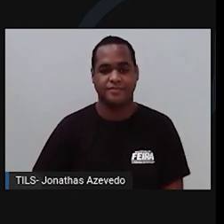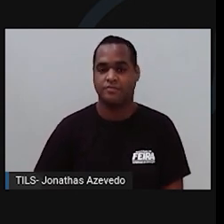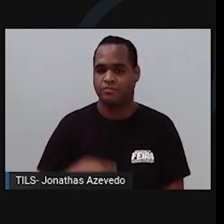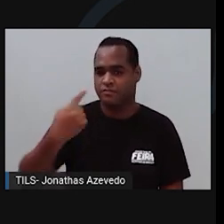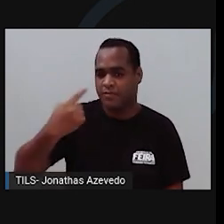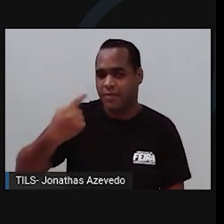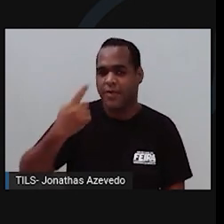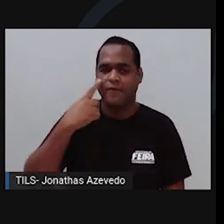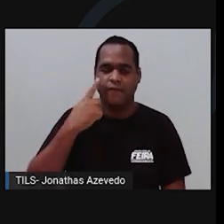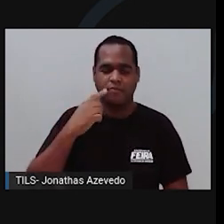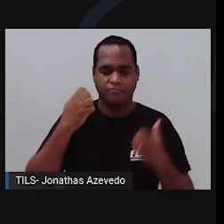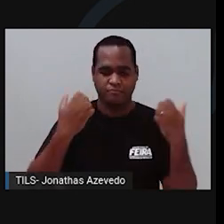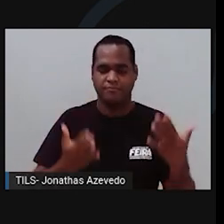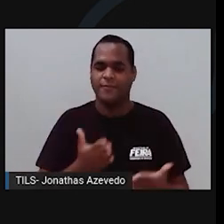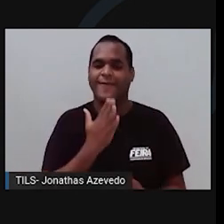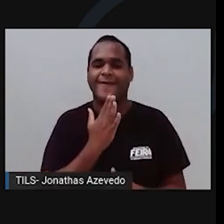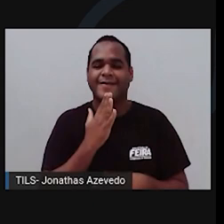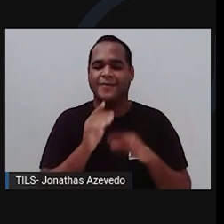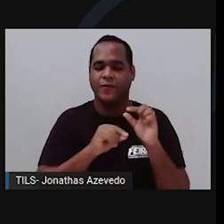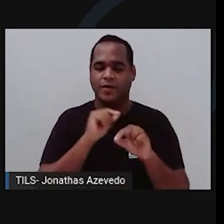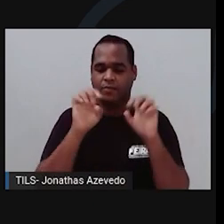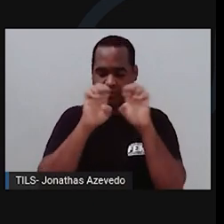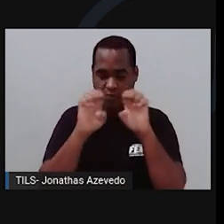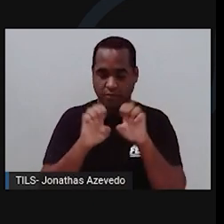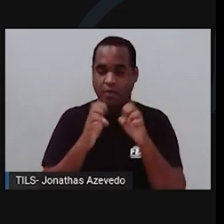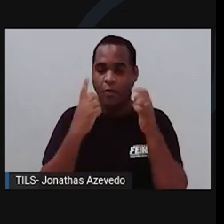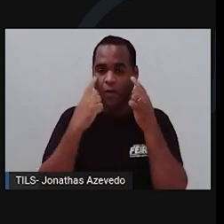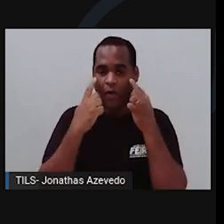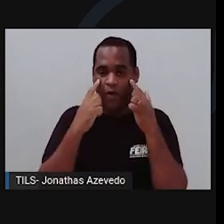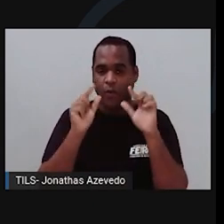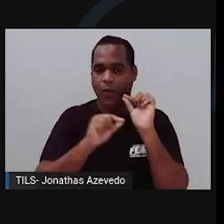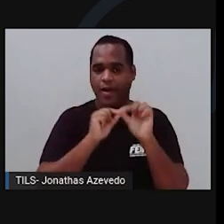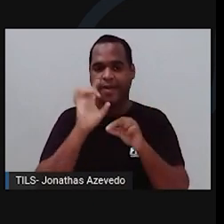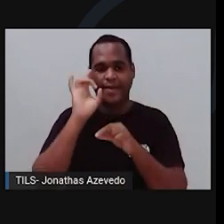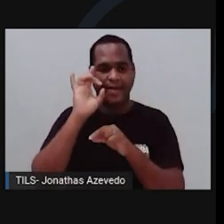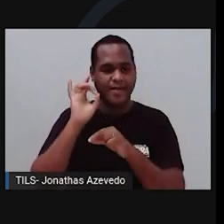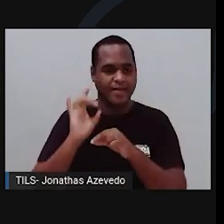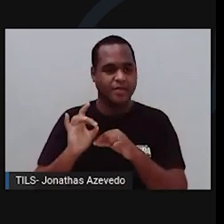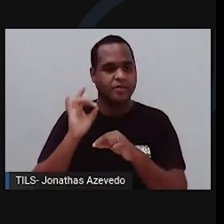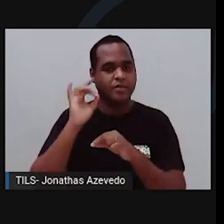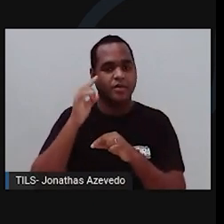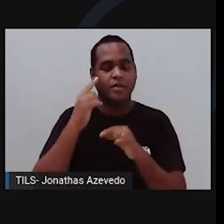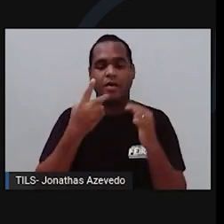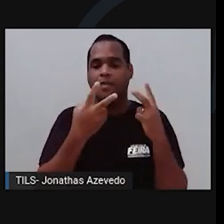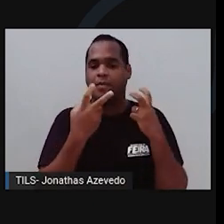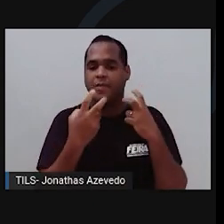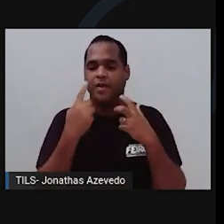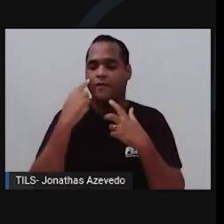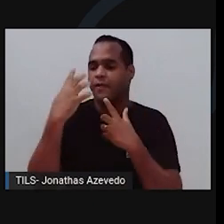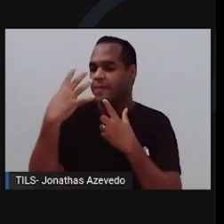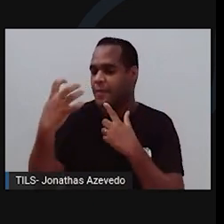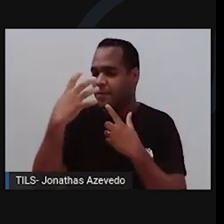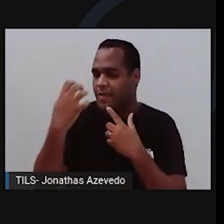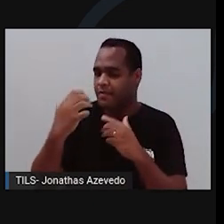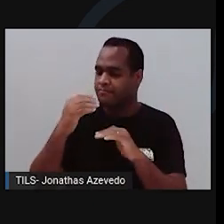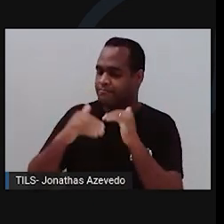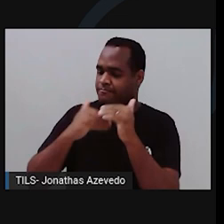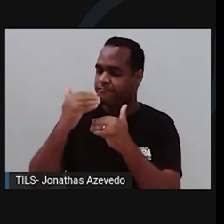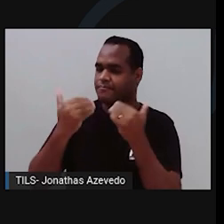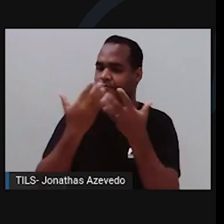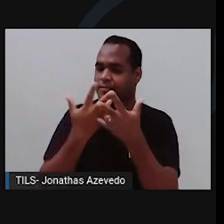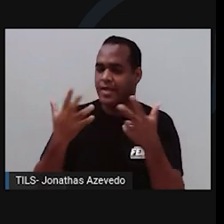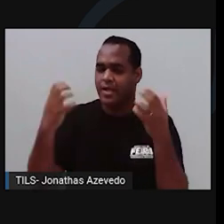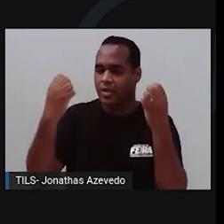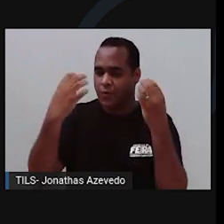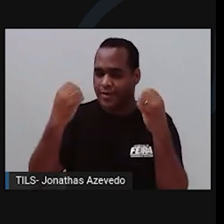Primeiramente, vamos conhecer as estruturas que compõem os olhos e a função de cada uma delas para a recepção e transformação da luz em